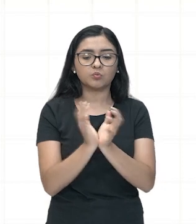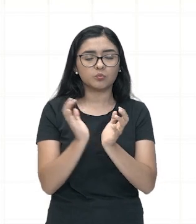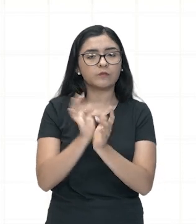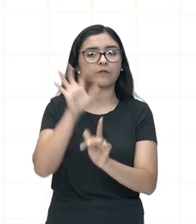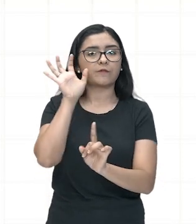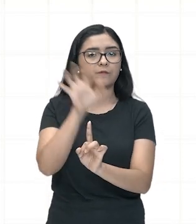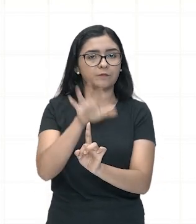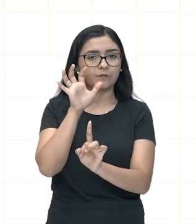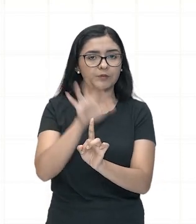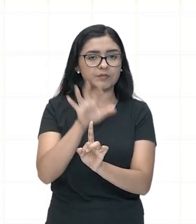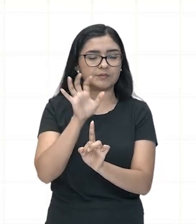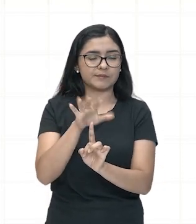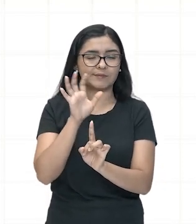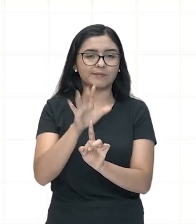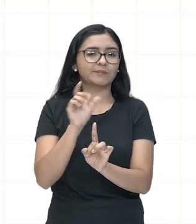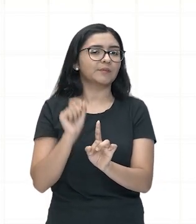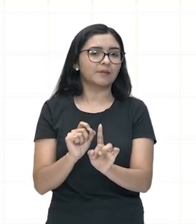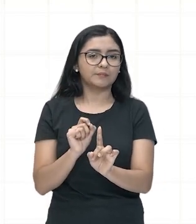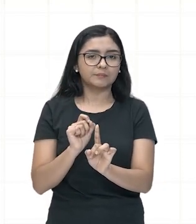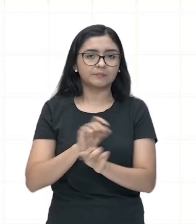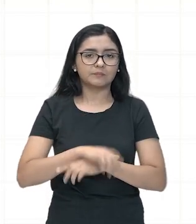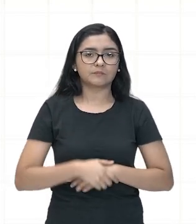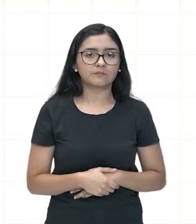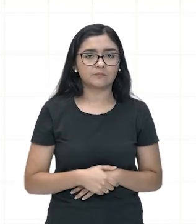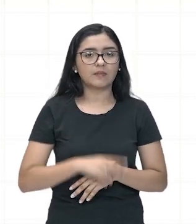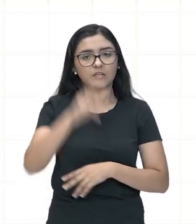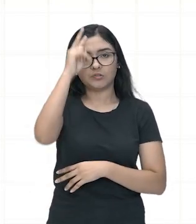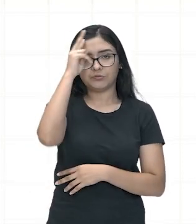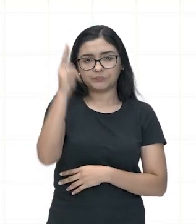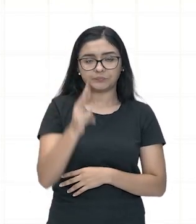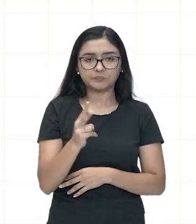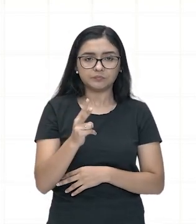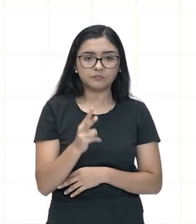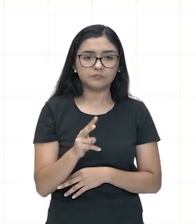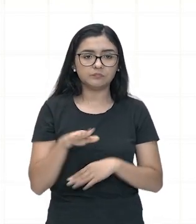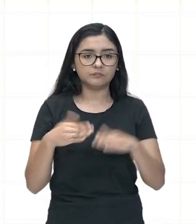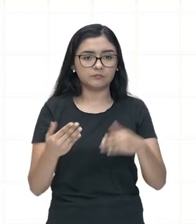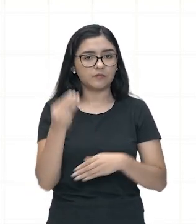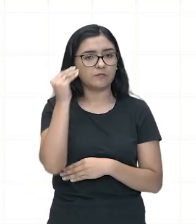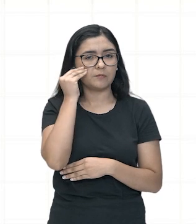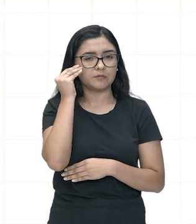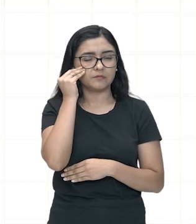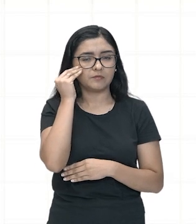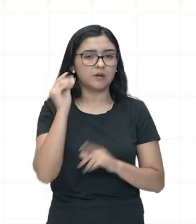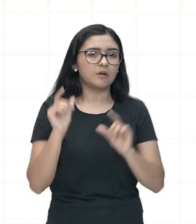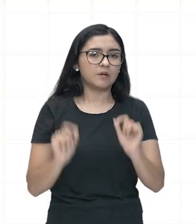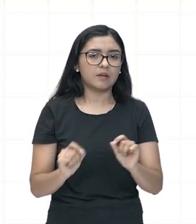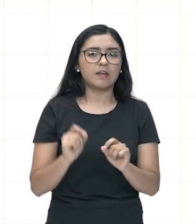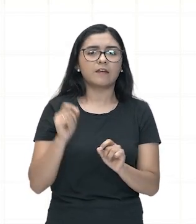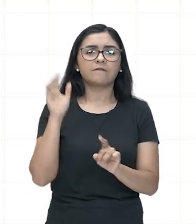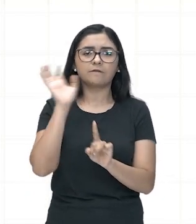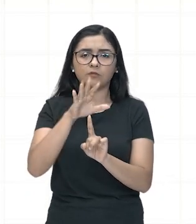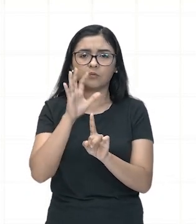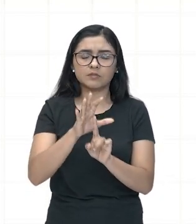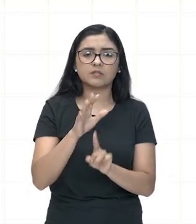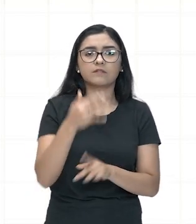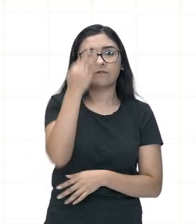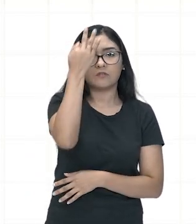grande para a história. Vamos ver a influência na filosofia, na política, essas